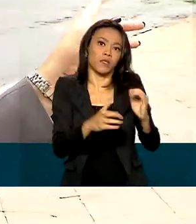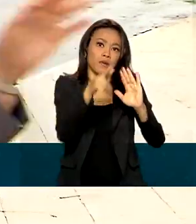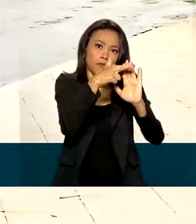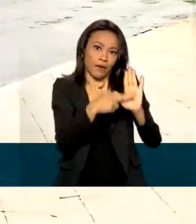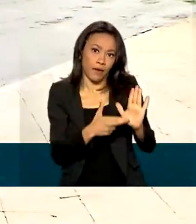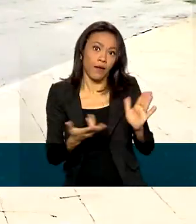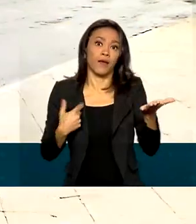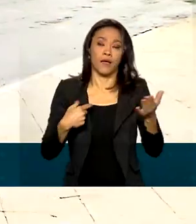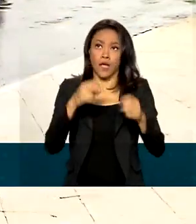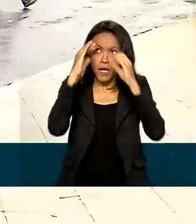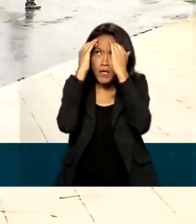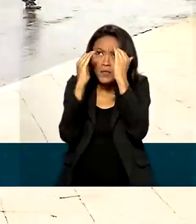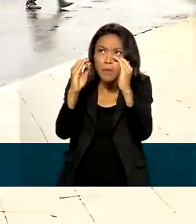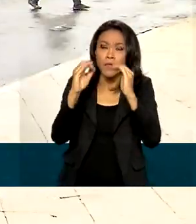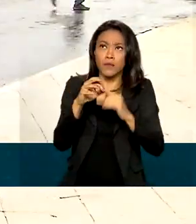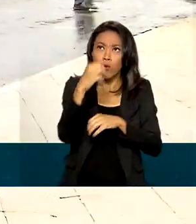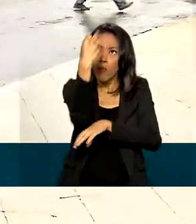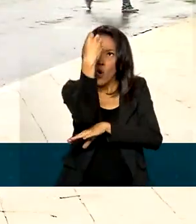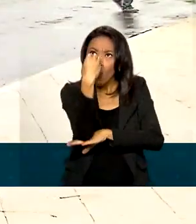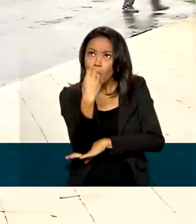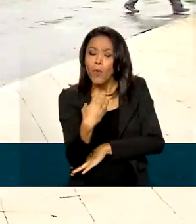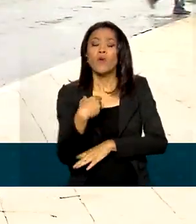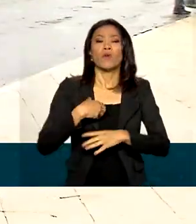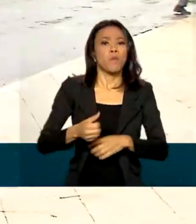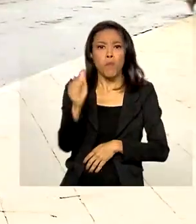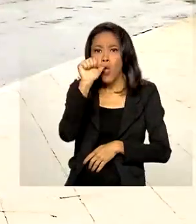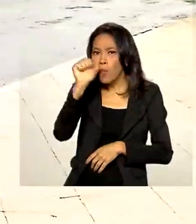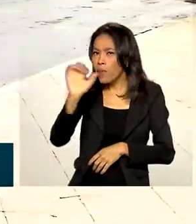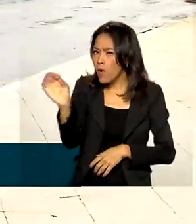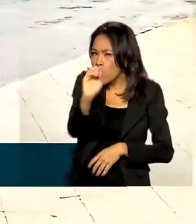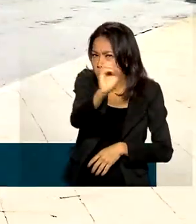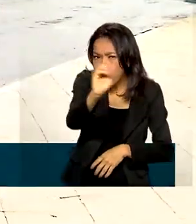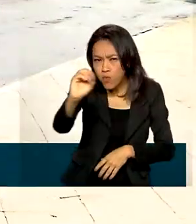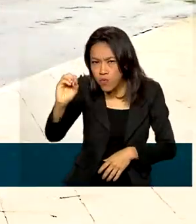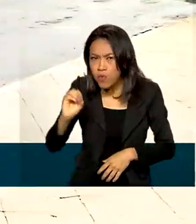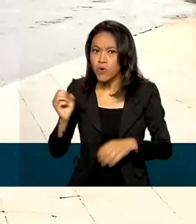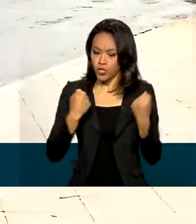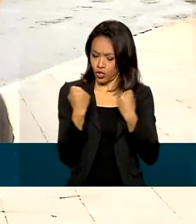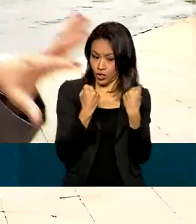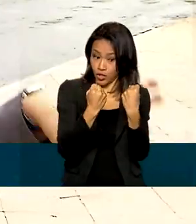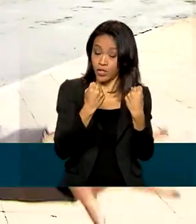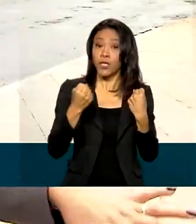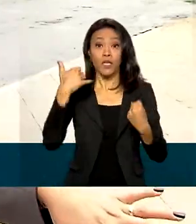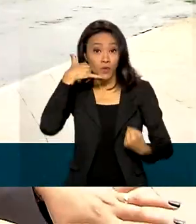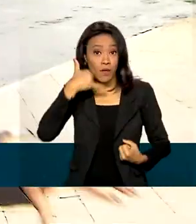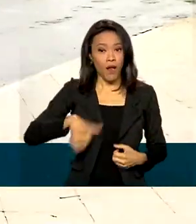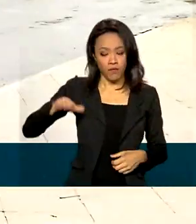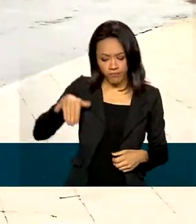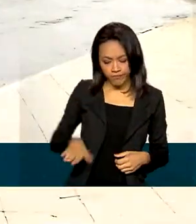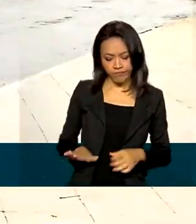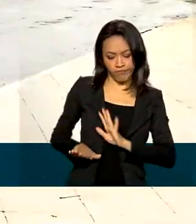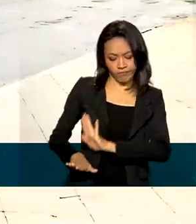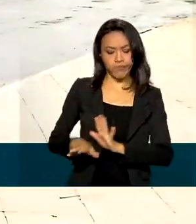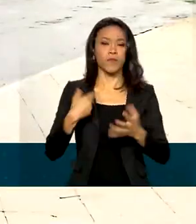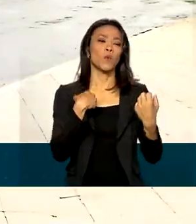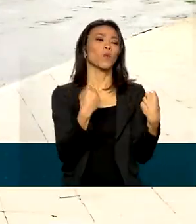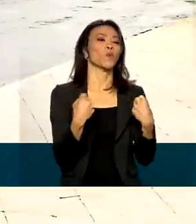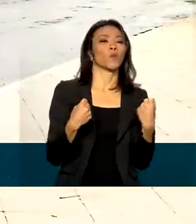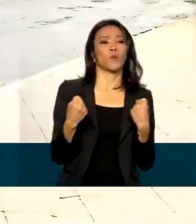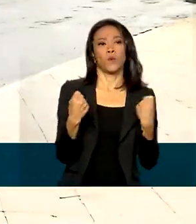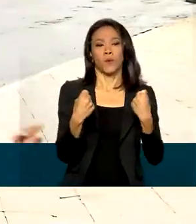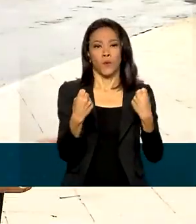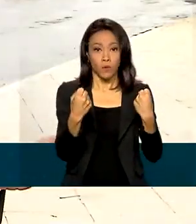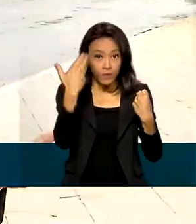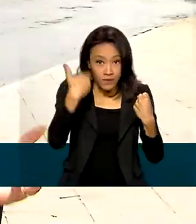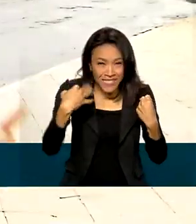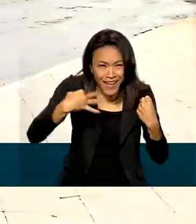vermelho, não excedeu a velocidade, não bebeu antes de dirigir e deixou o celular bem guardado enquanto estava ao volante.